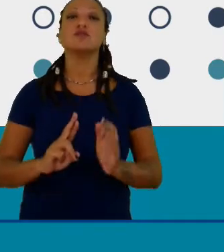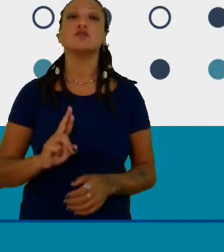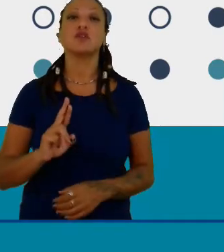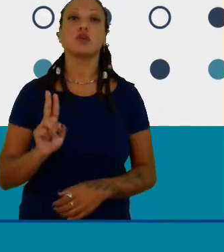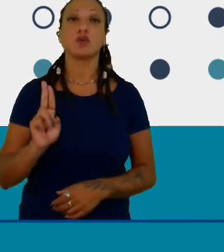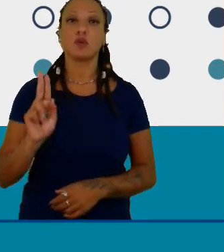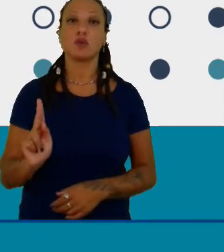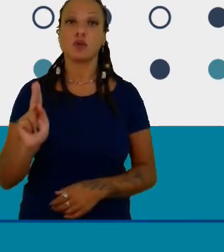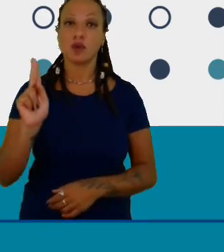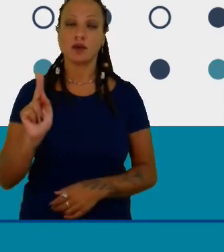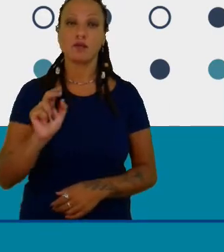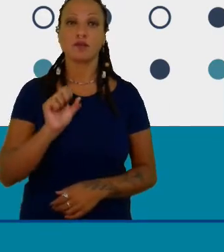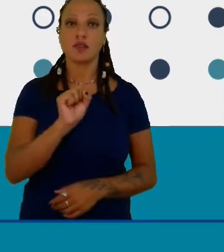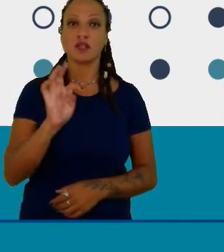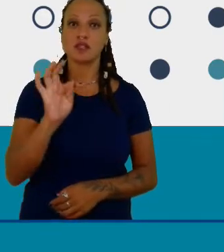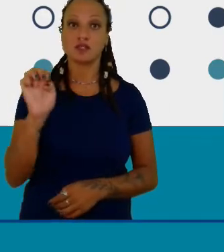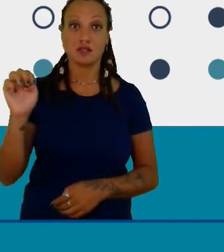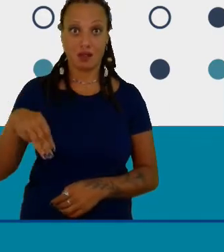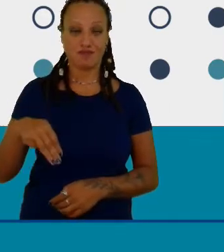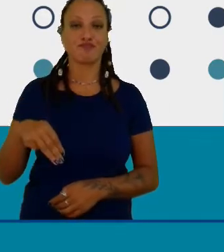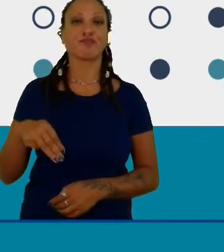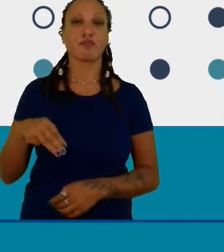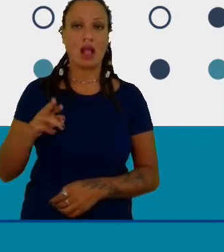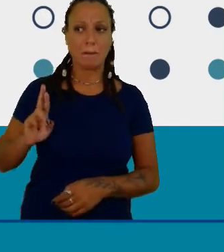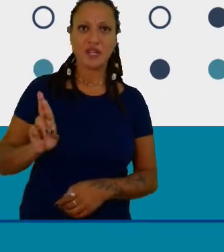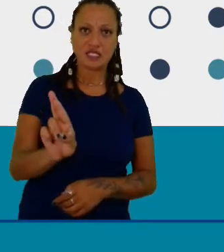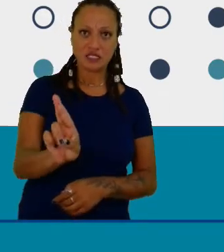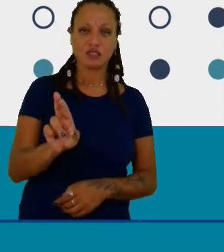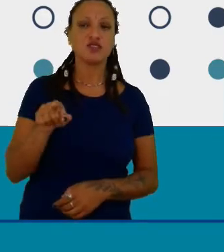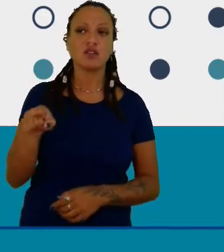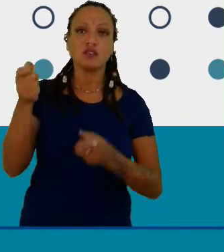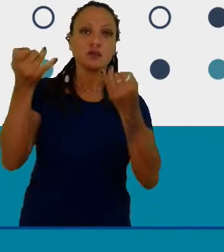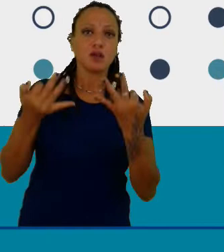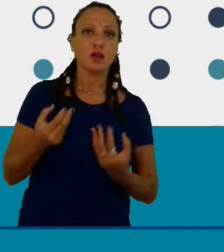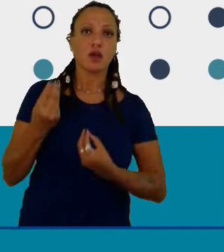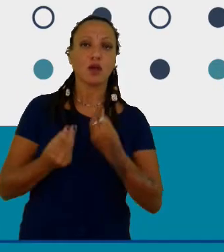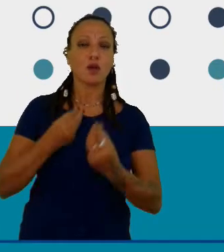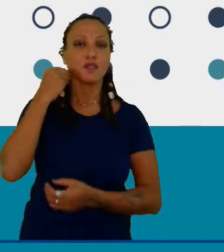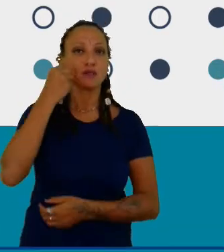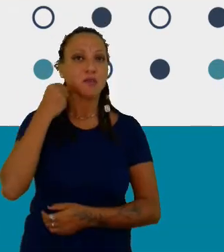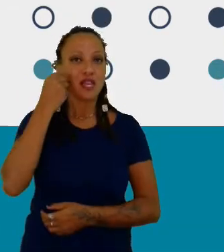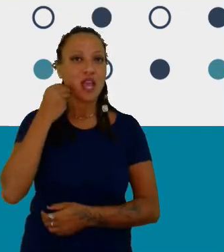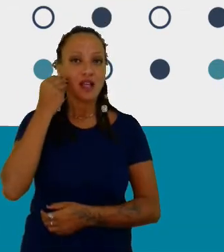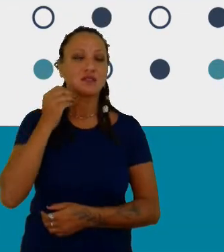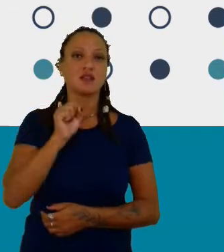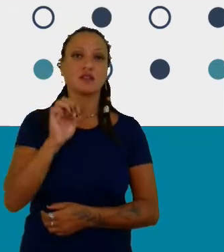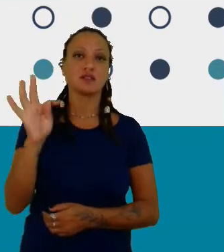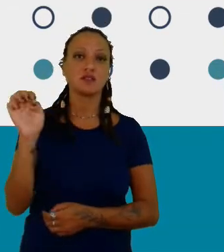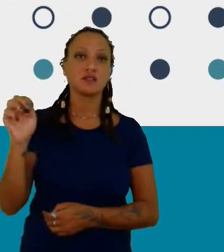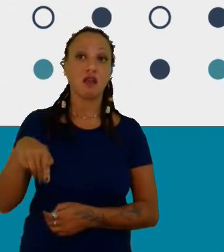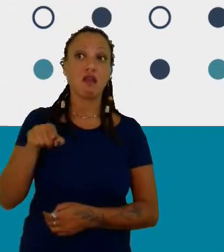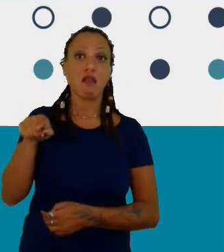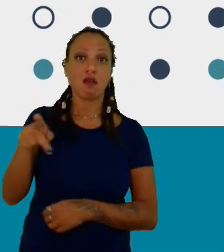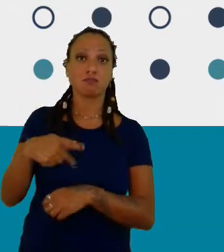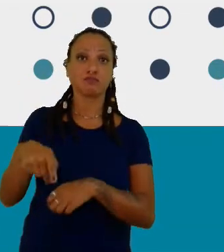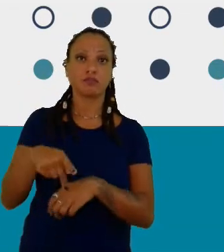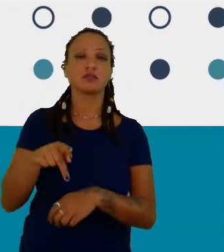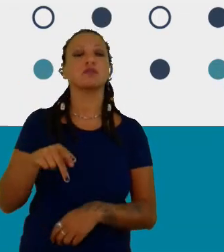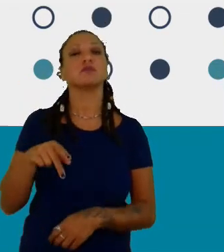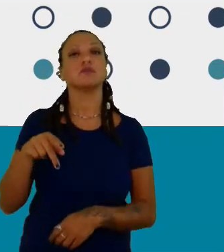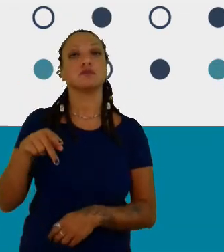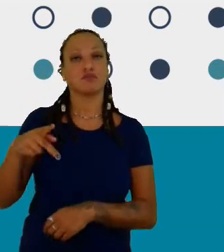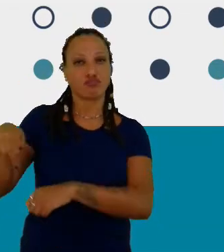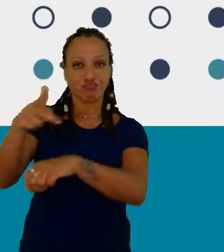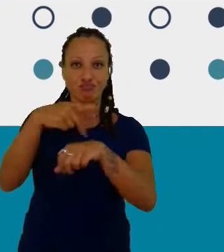para contar para a gente um pouquinho desses anos de experiência, de experimentação de STEM Clubs no Reino Unido e seus impactos. Tom, seja